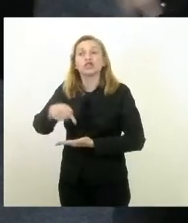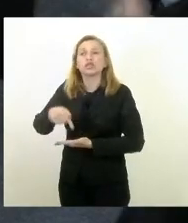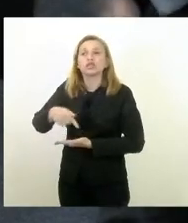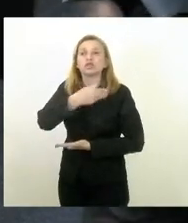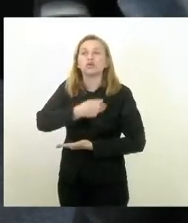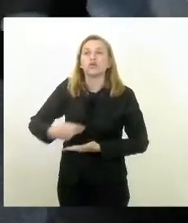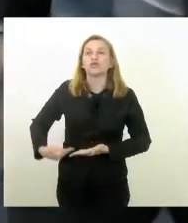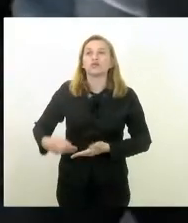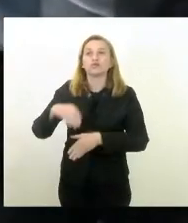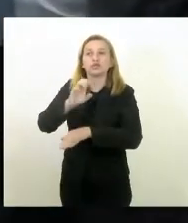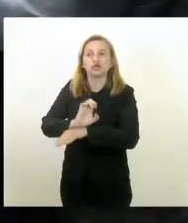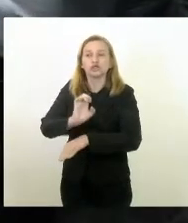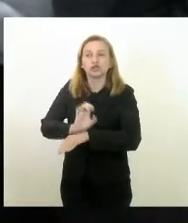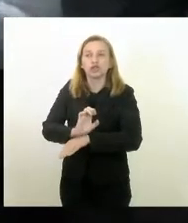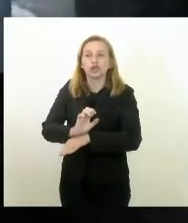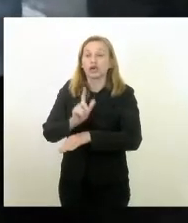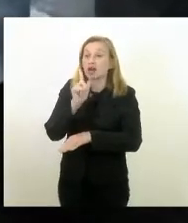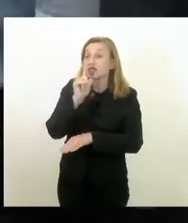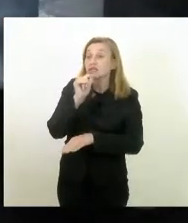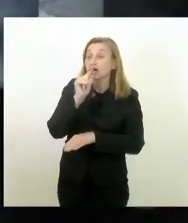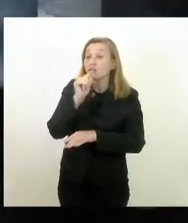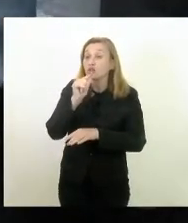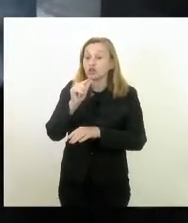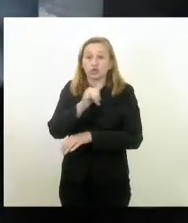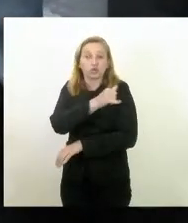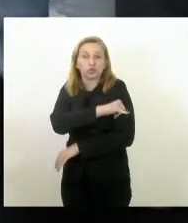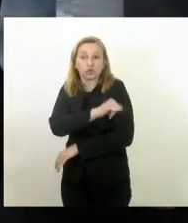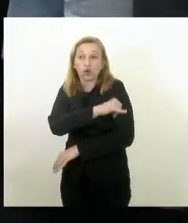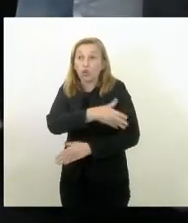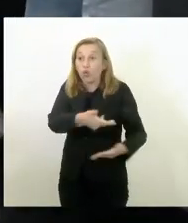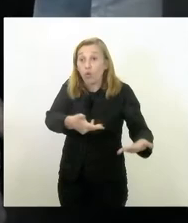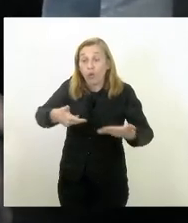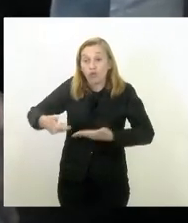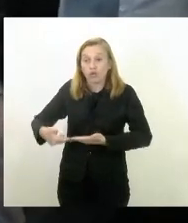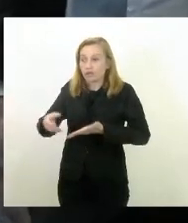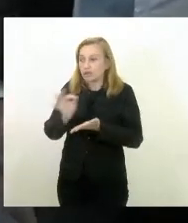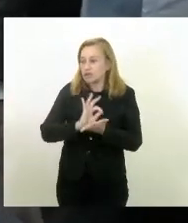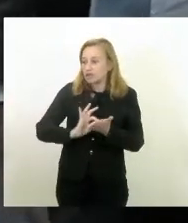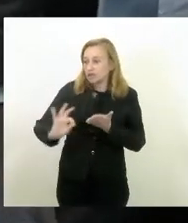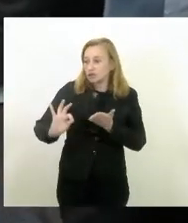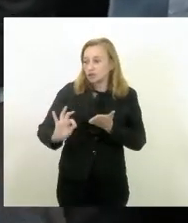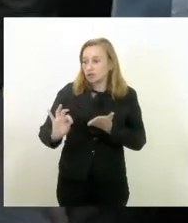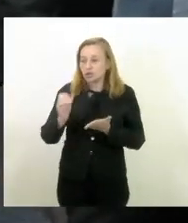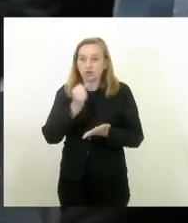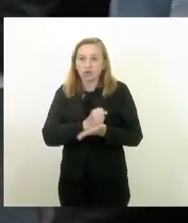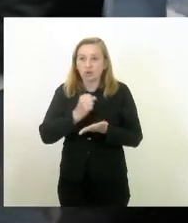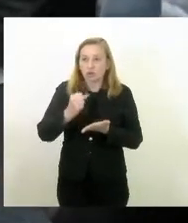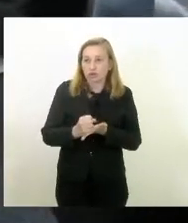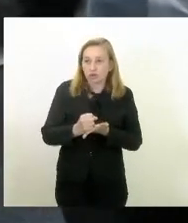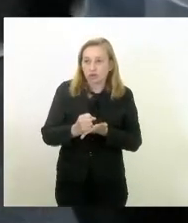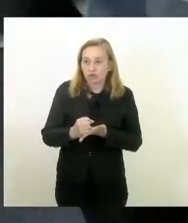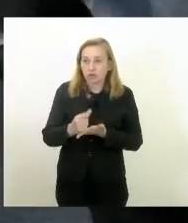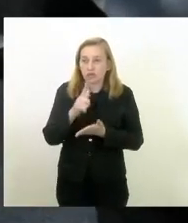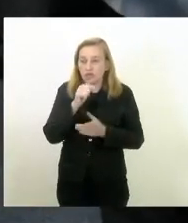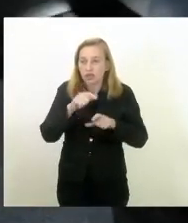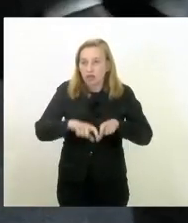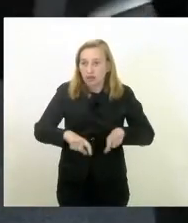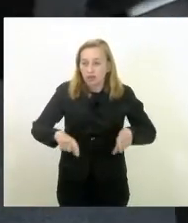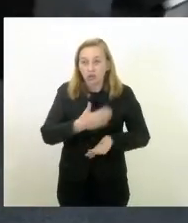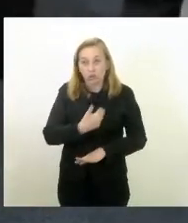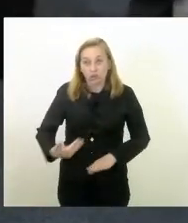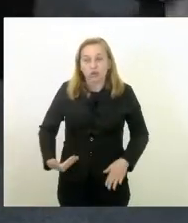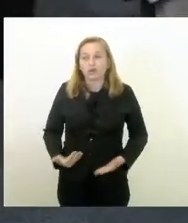governo do estado e as águas do Rio convidam para assinatura do contrato de concessão de saneamento público